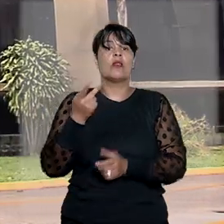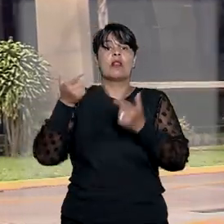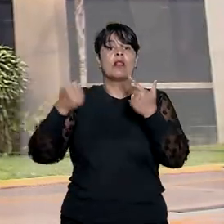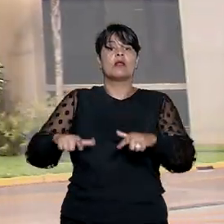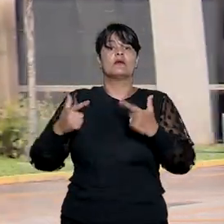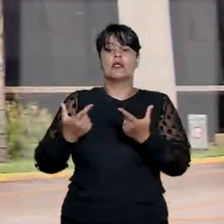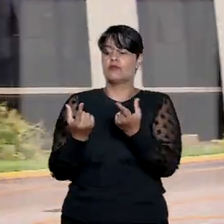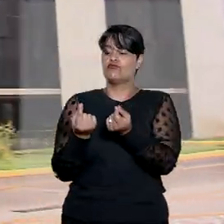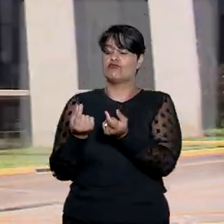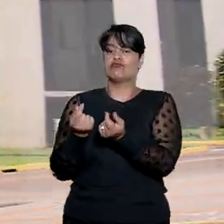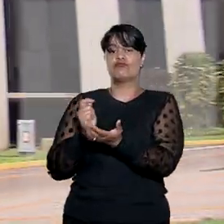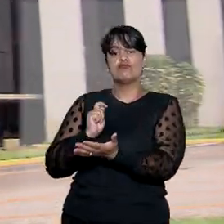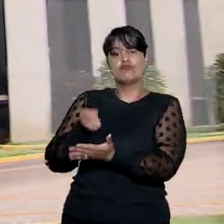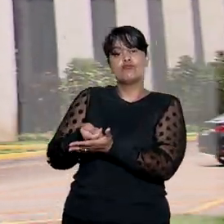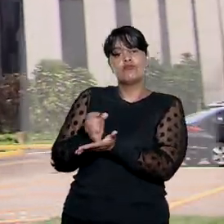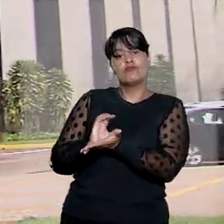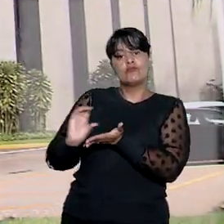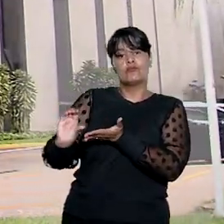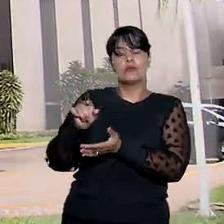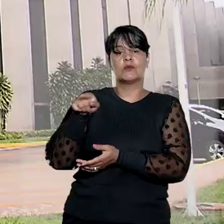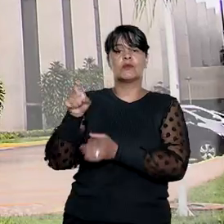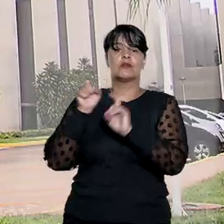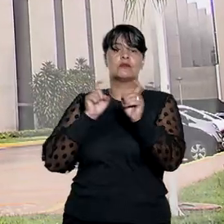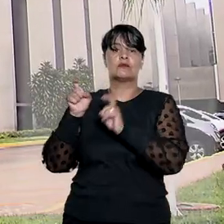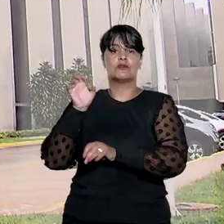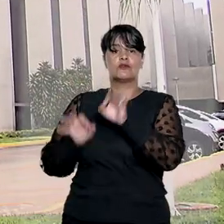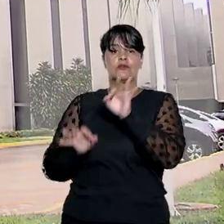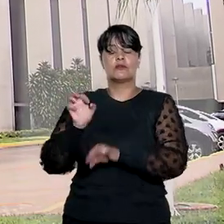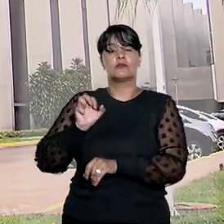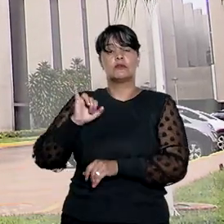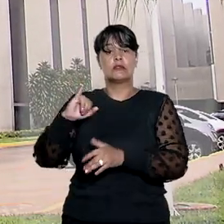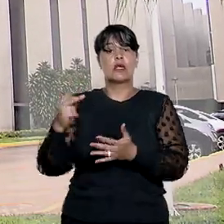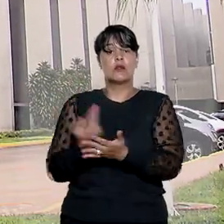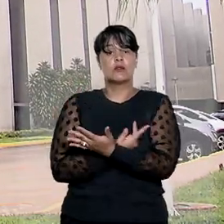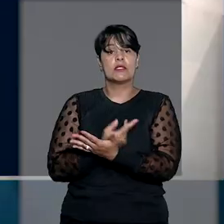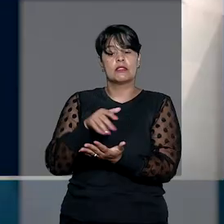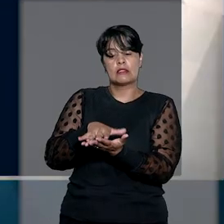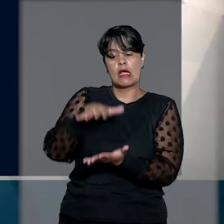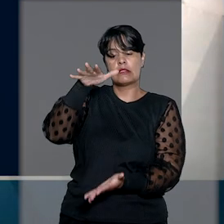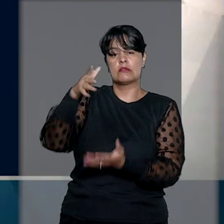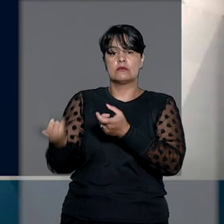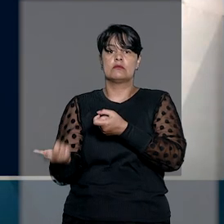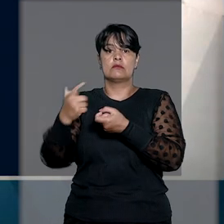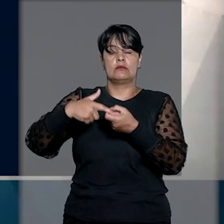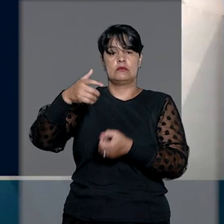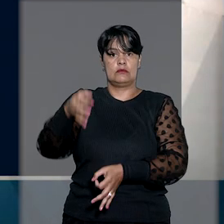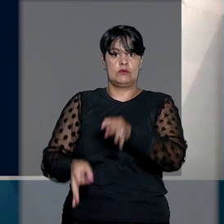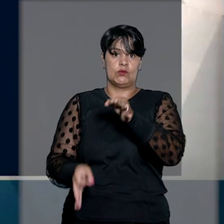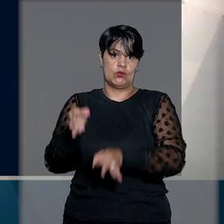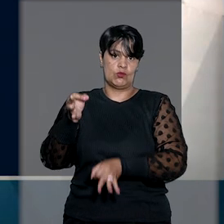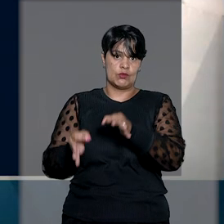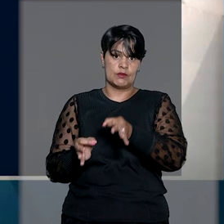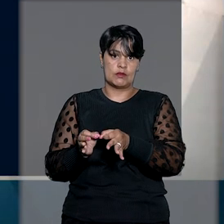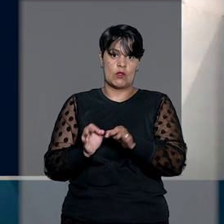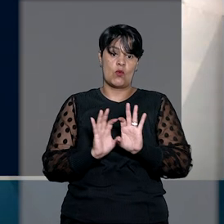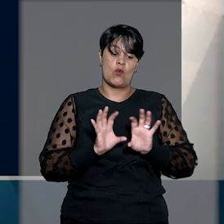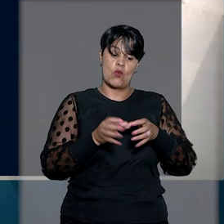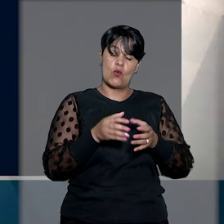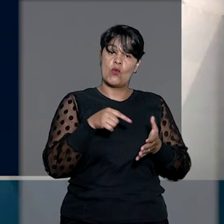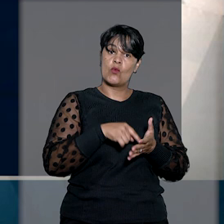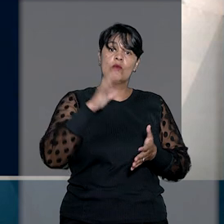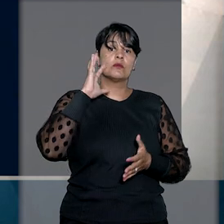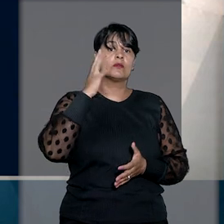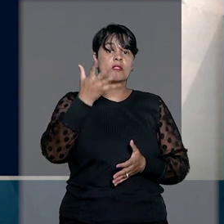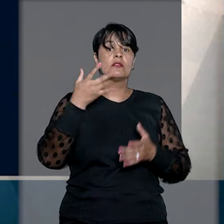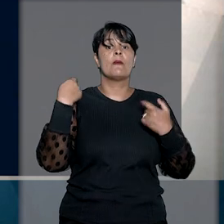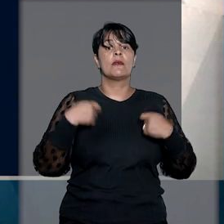em favor do administrador judicial nas ações de recuperação judicial. Segundo o colegiado, o administrador deve